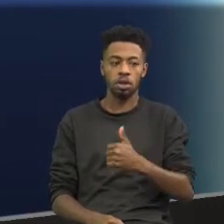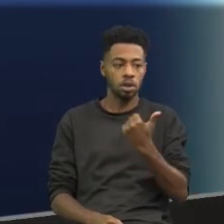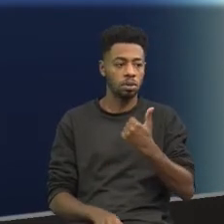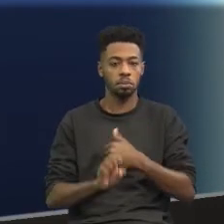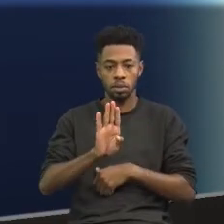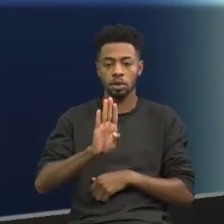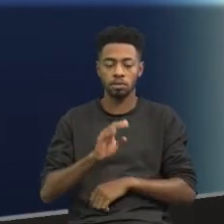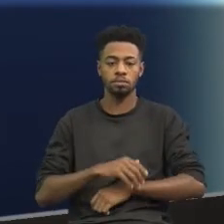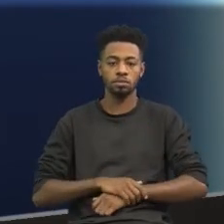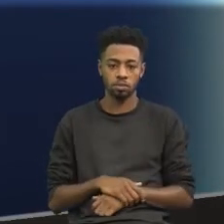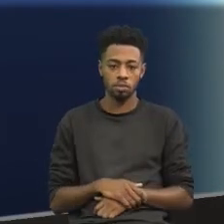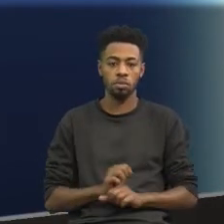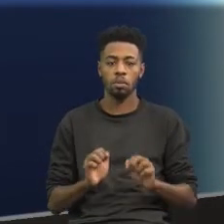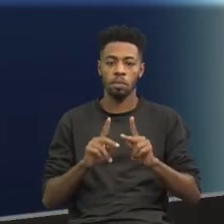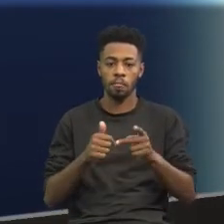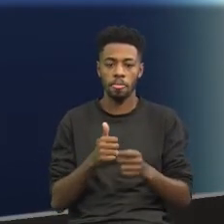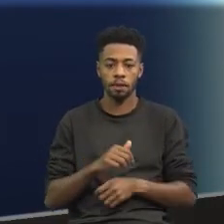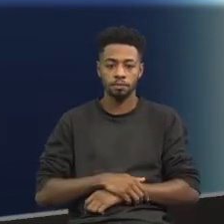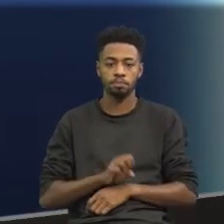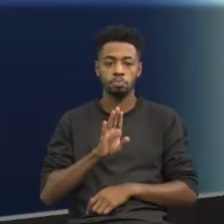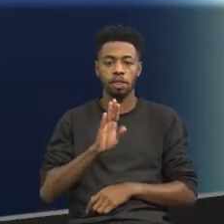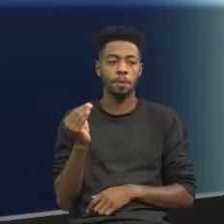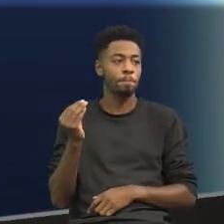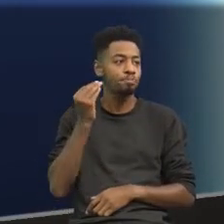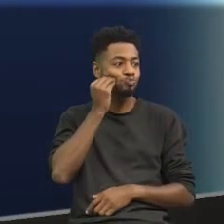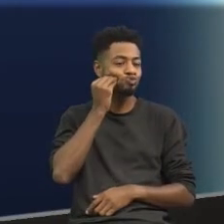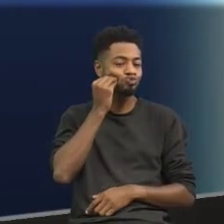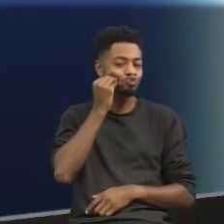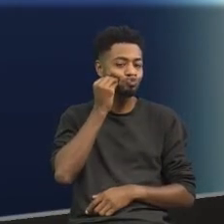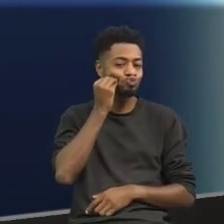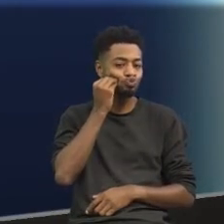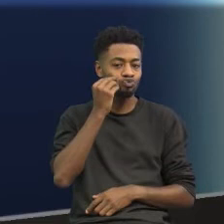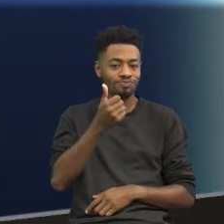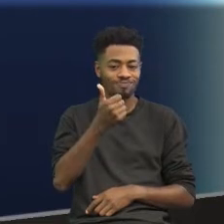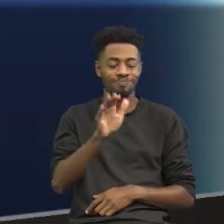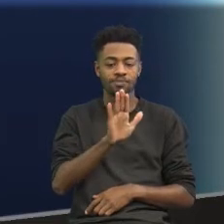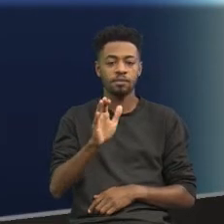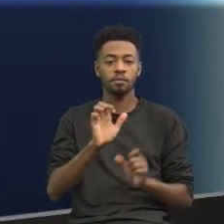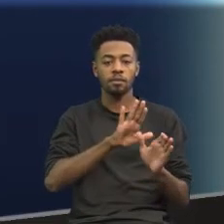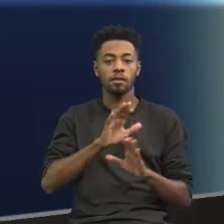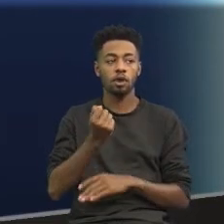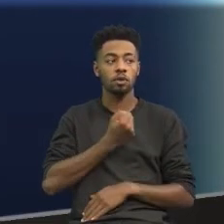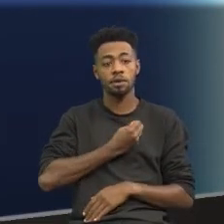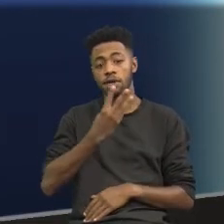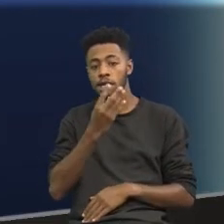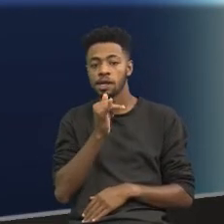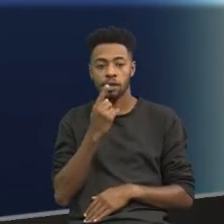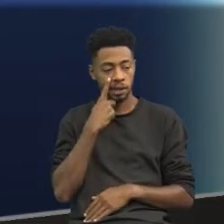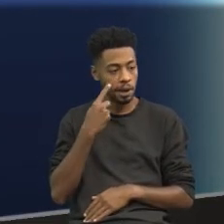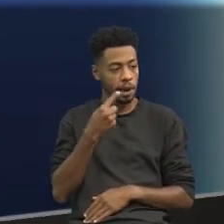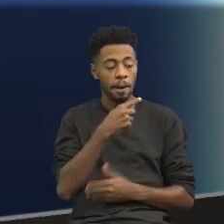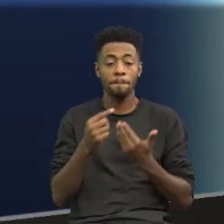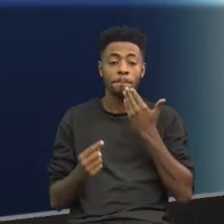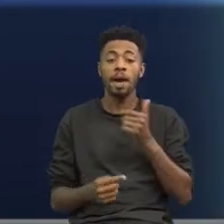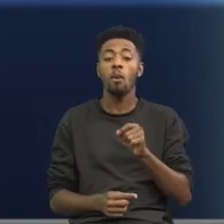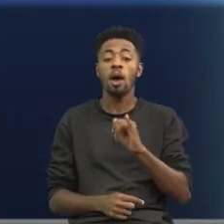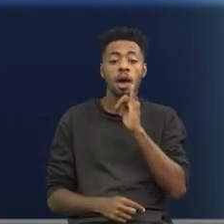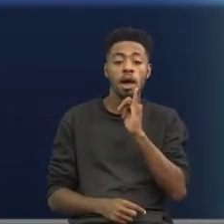sido a letra B de beijão. questão número três. Bom, a terceira questão pede.